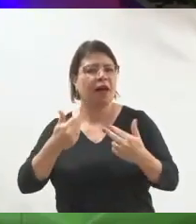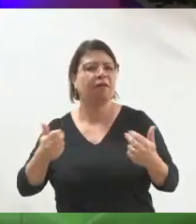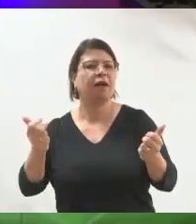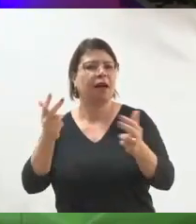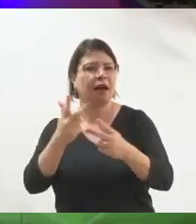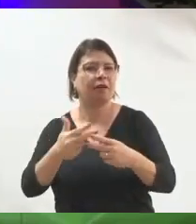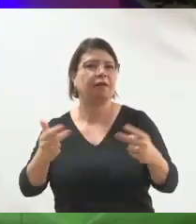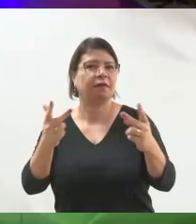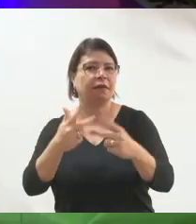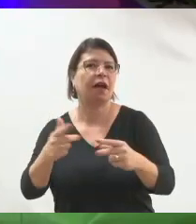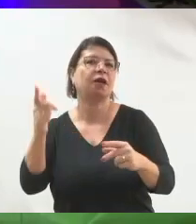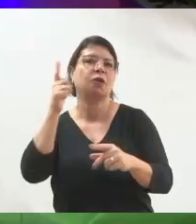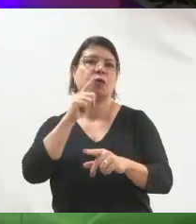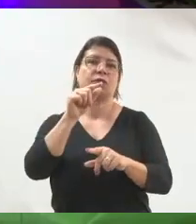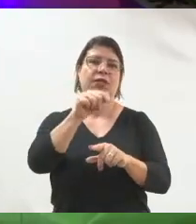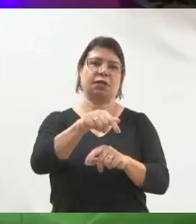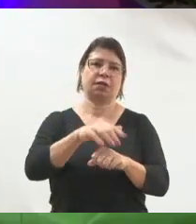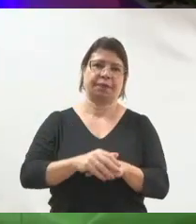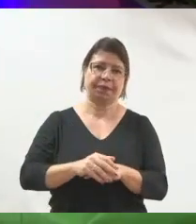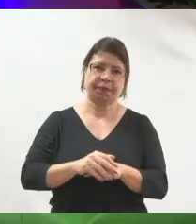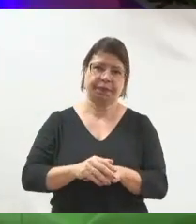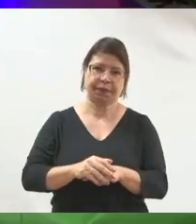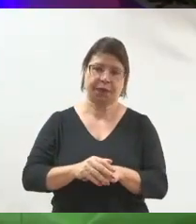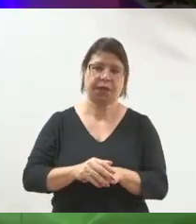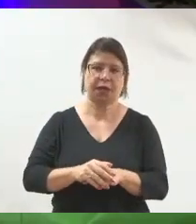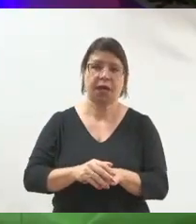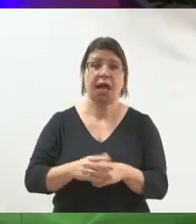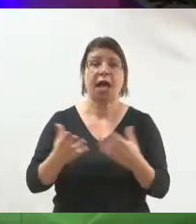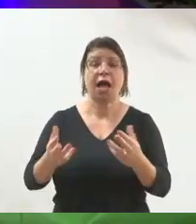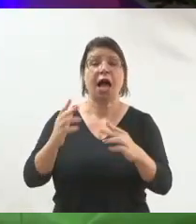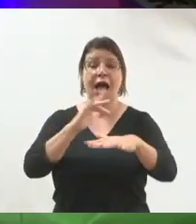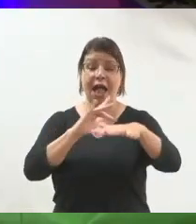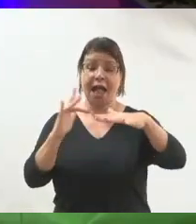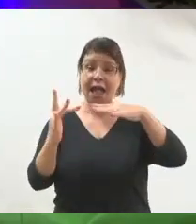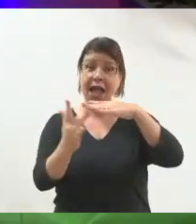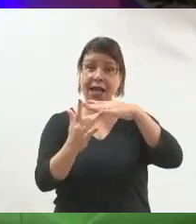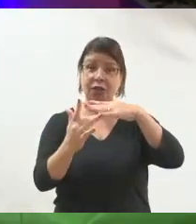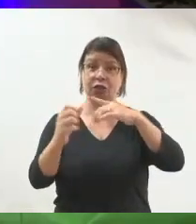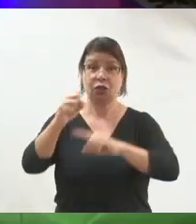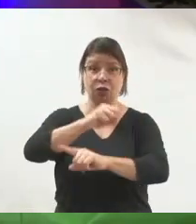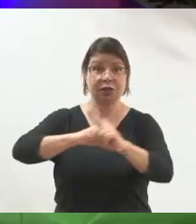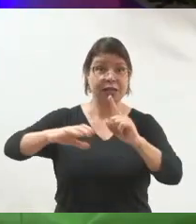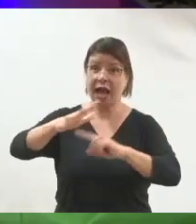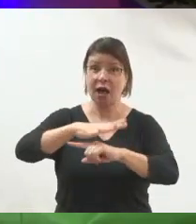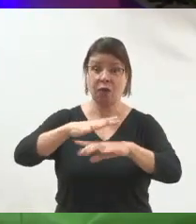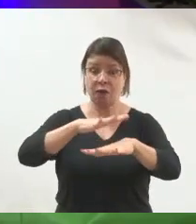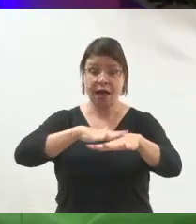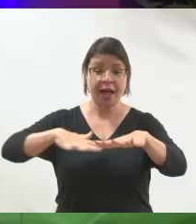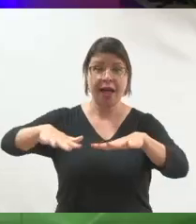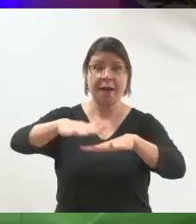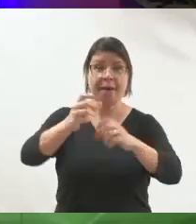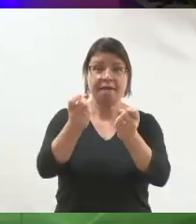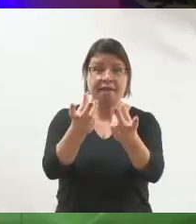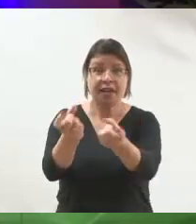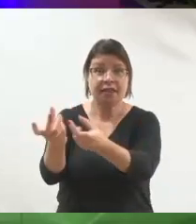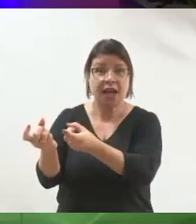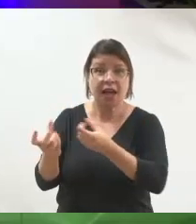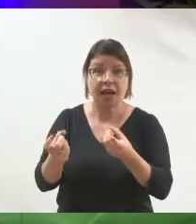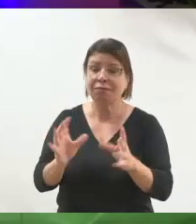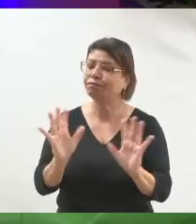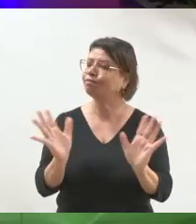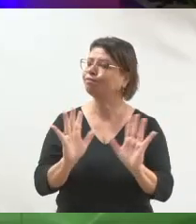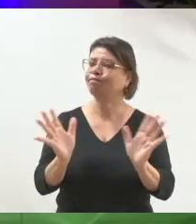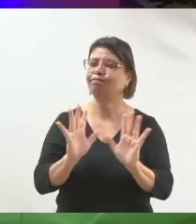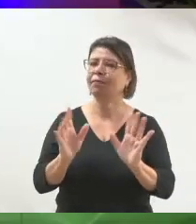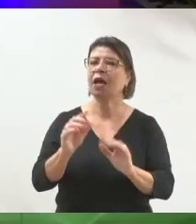se torna relevante para esse ambiente. Então, as redes sociais não são um ambiente para vender. Imagina você chegar lá na